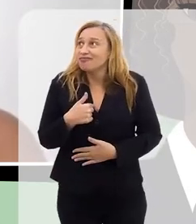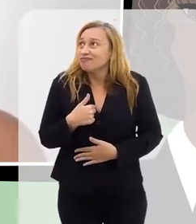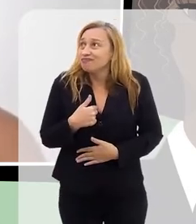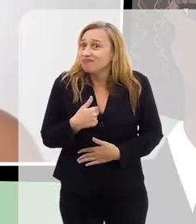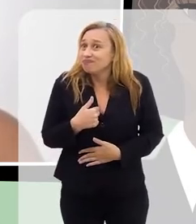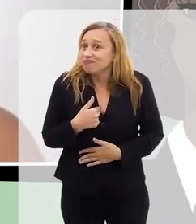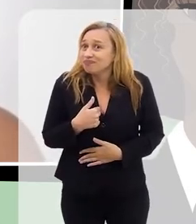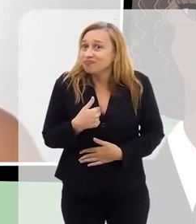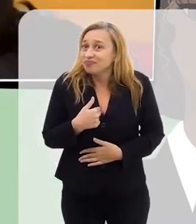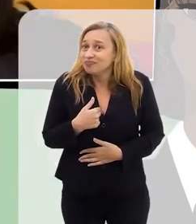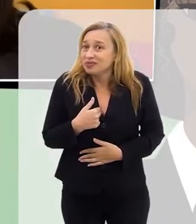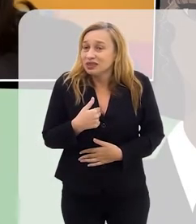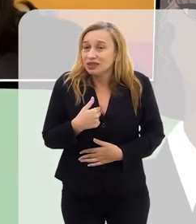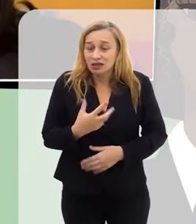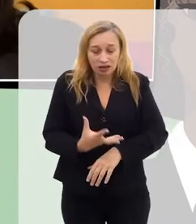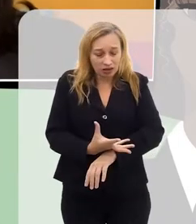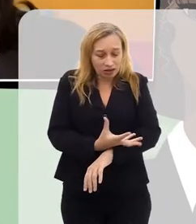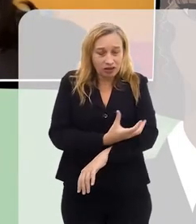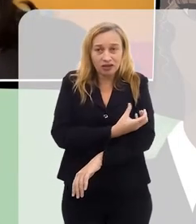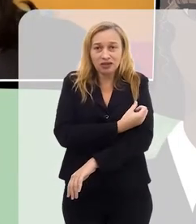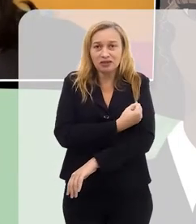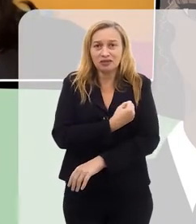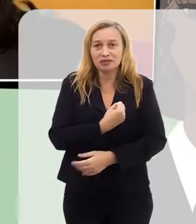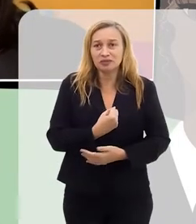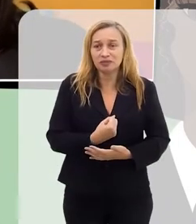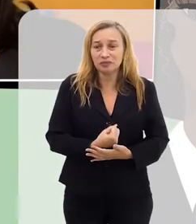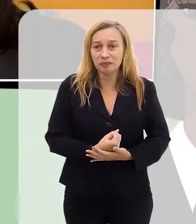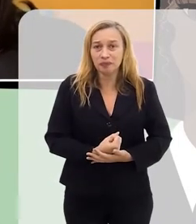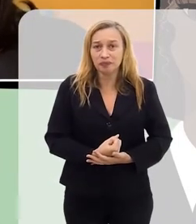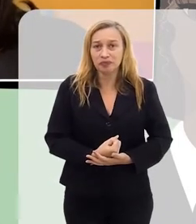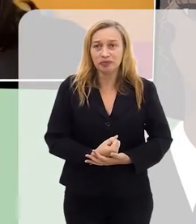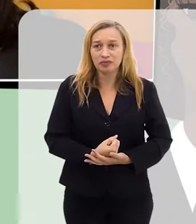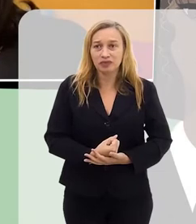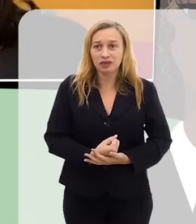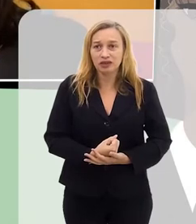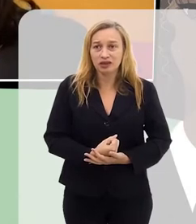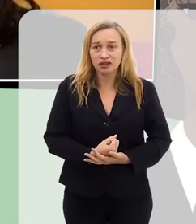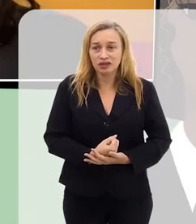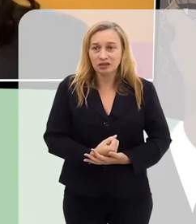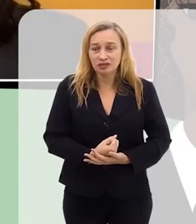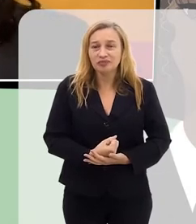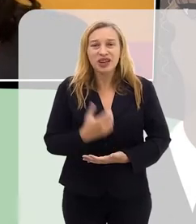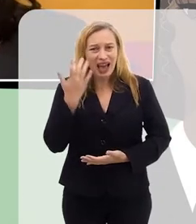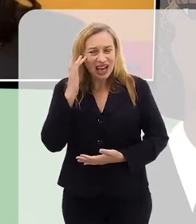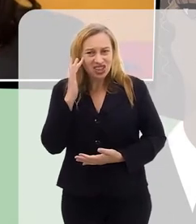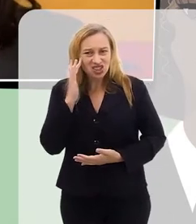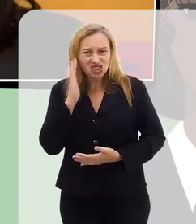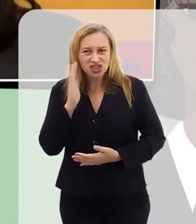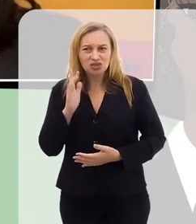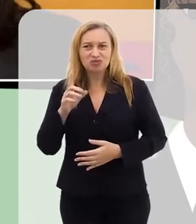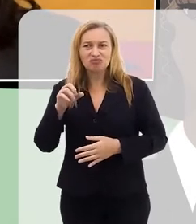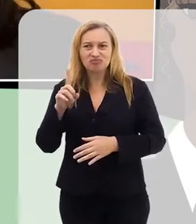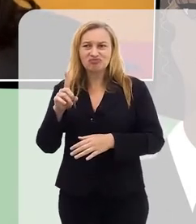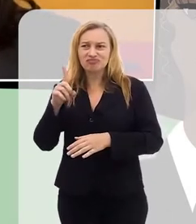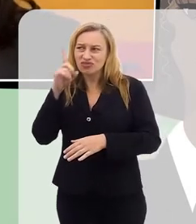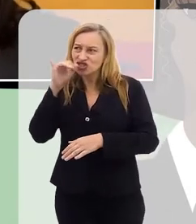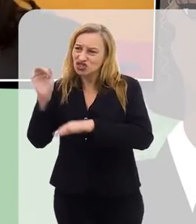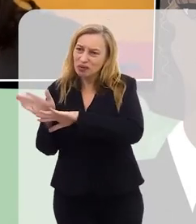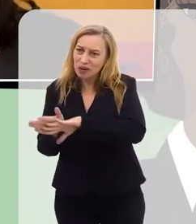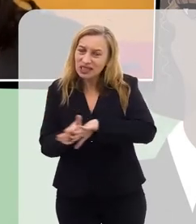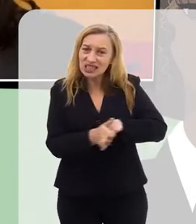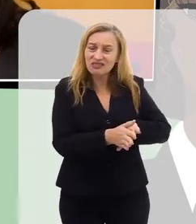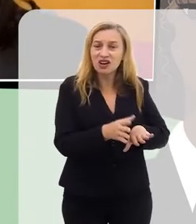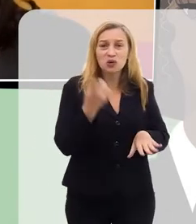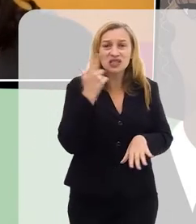super emocionada porque a gente acha que com o passar do tempo a gente vai